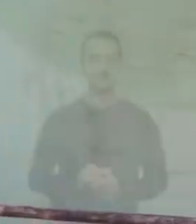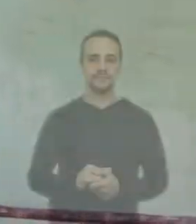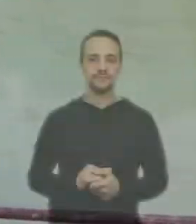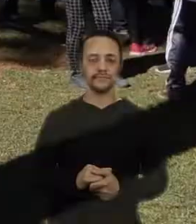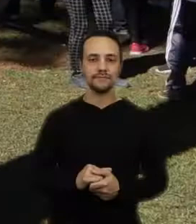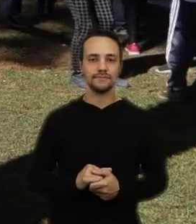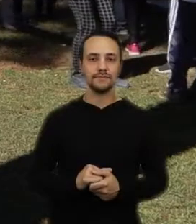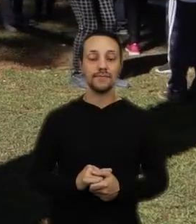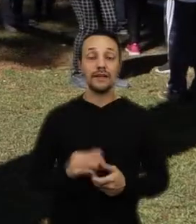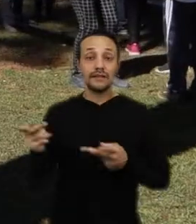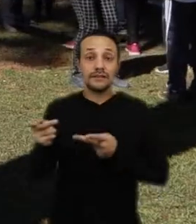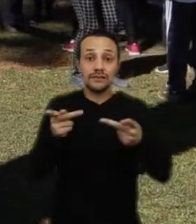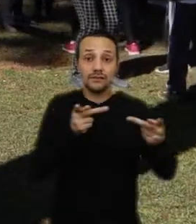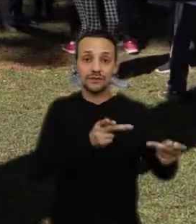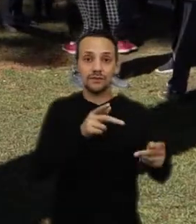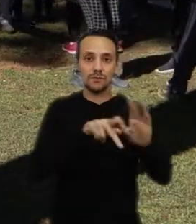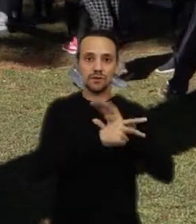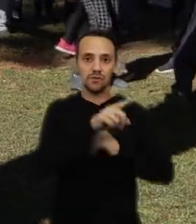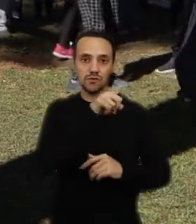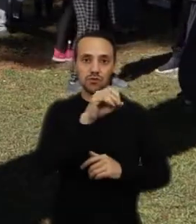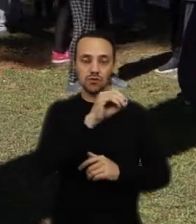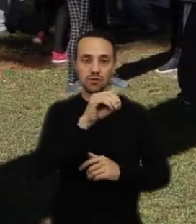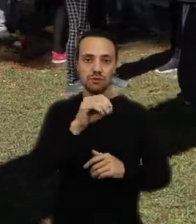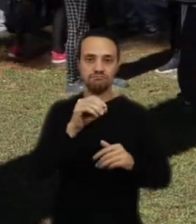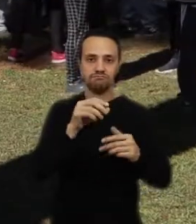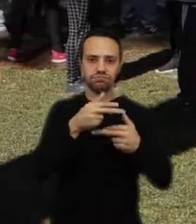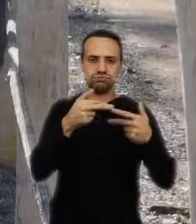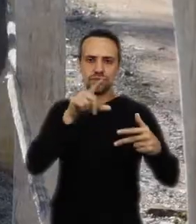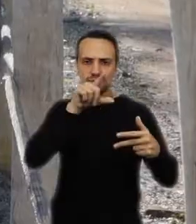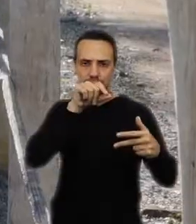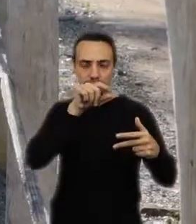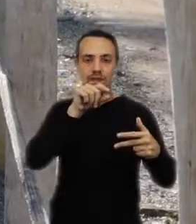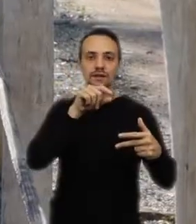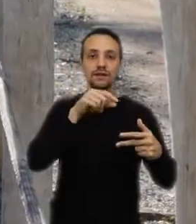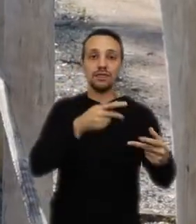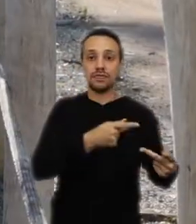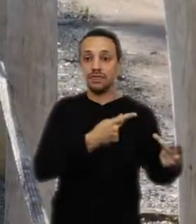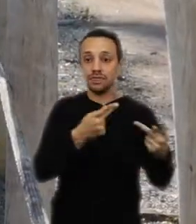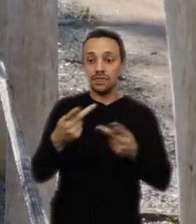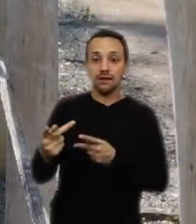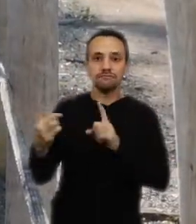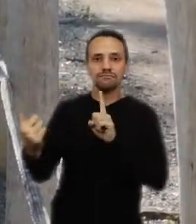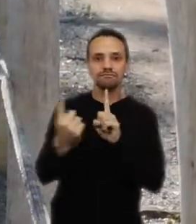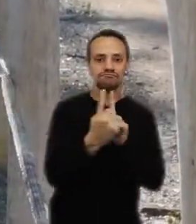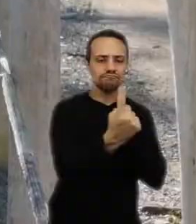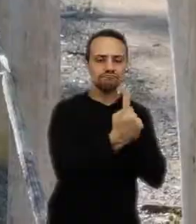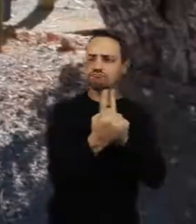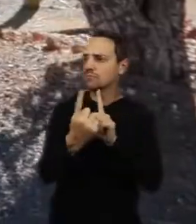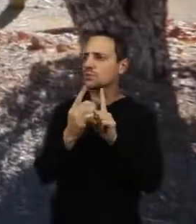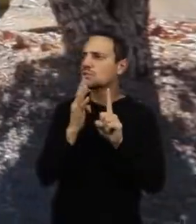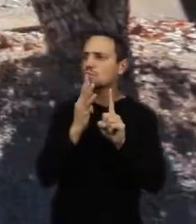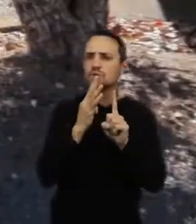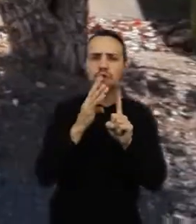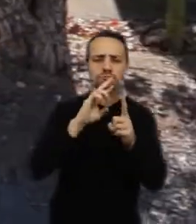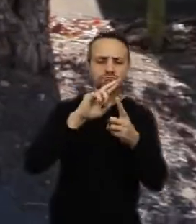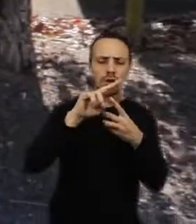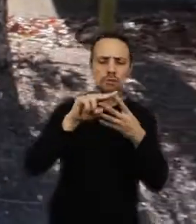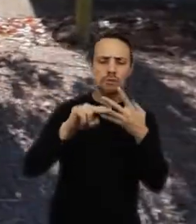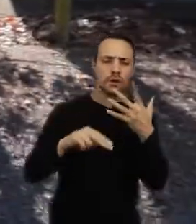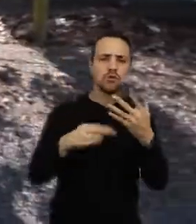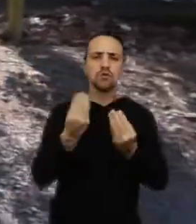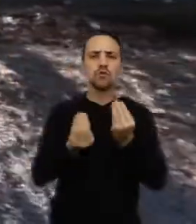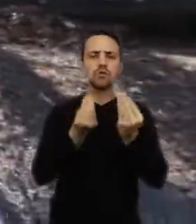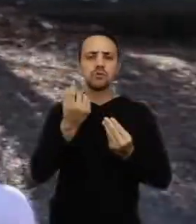Essa visita ao Zoo das Aves proporcionou aos nossos atendidos que eles possam vivenciar os conhecimentos que vêm se construir nos